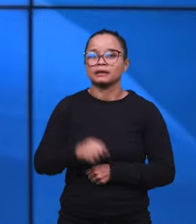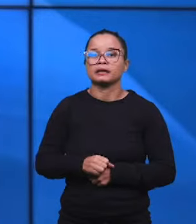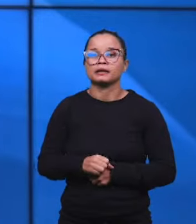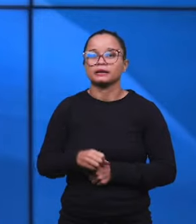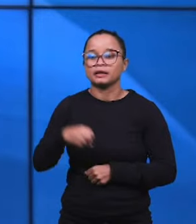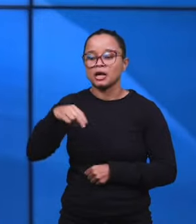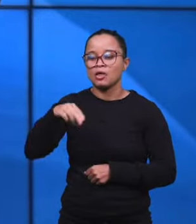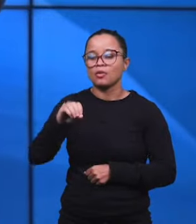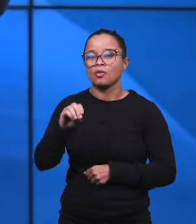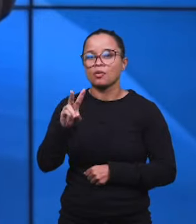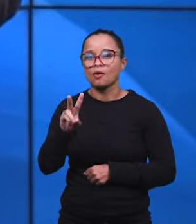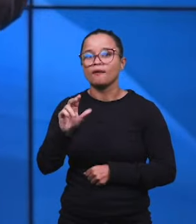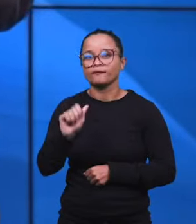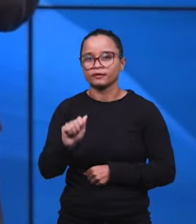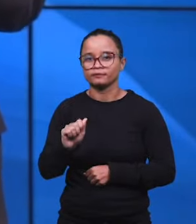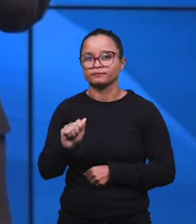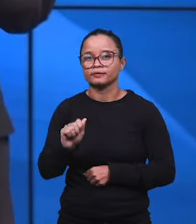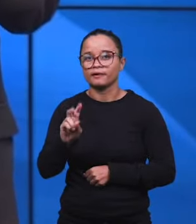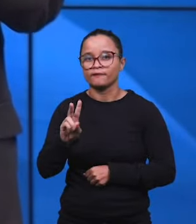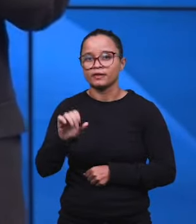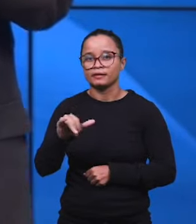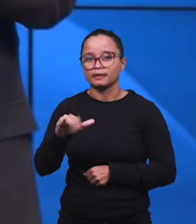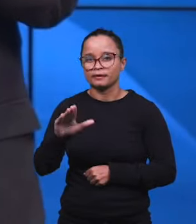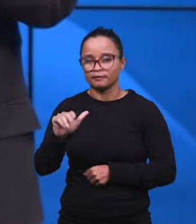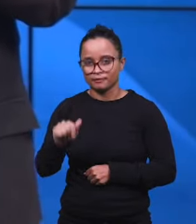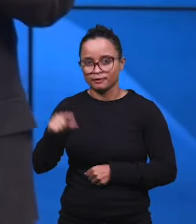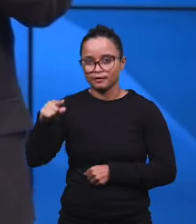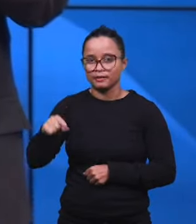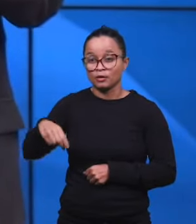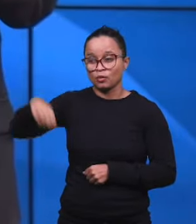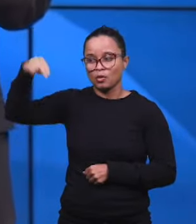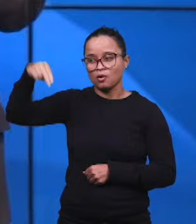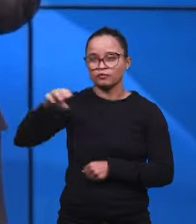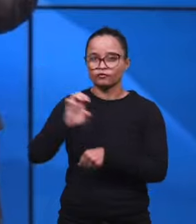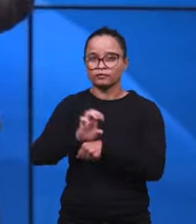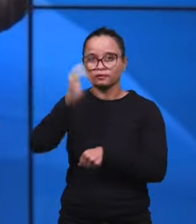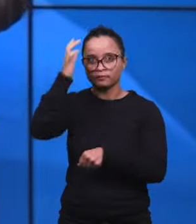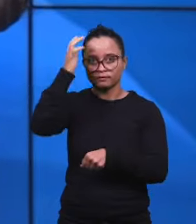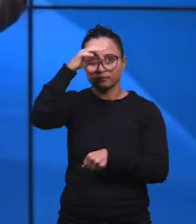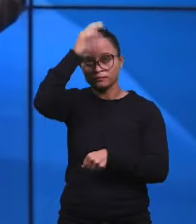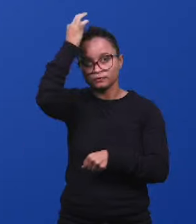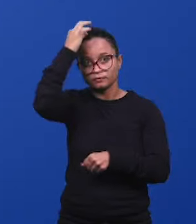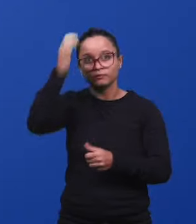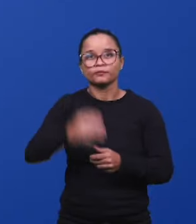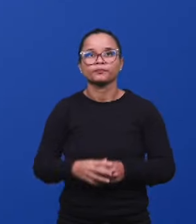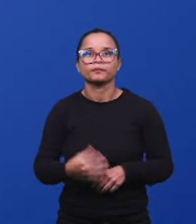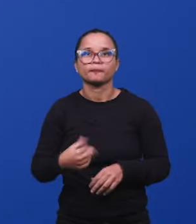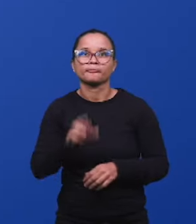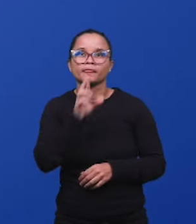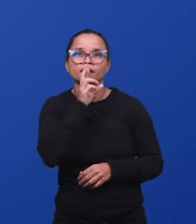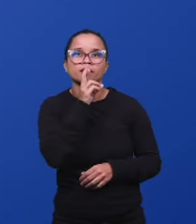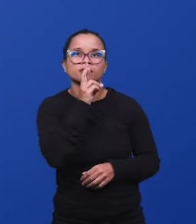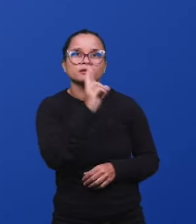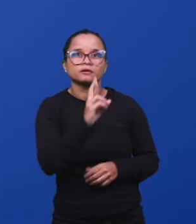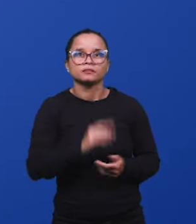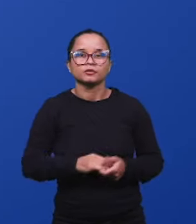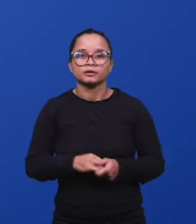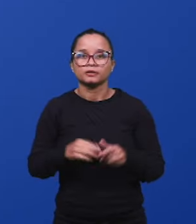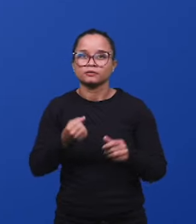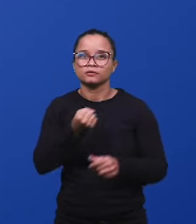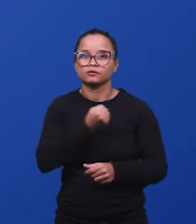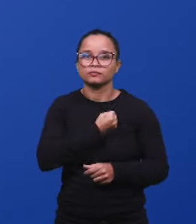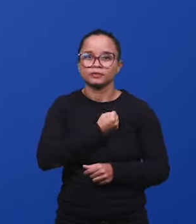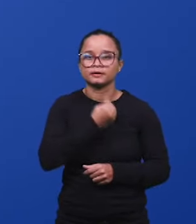do estado do Espírito Santo. Que bênção! Charlián, a paz do Senhor, meu companheiro. Sua vez agora. Respondendo a pergunta número 3,